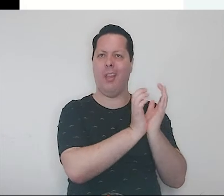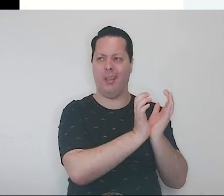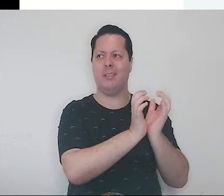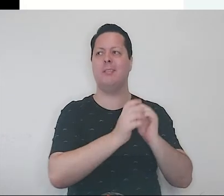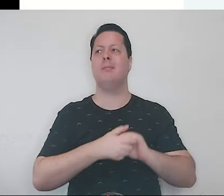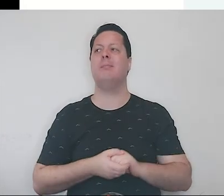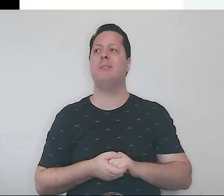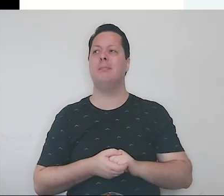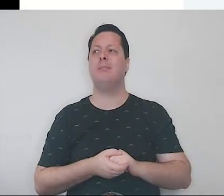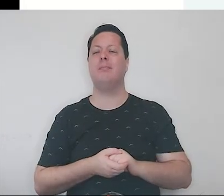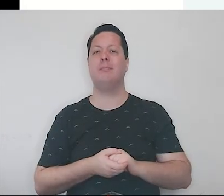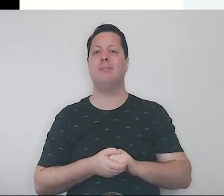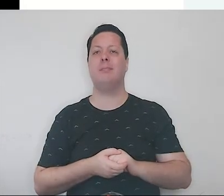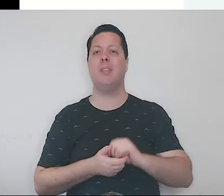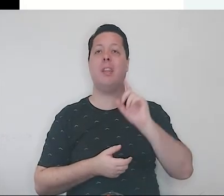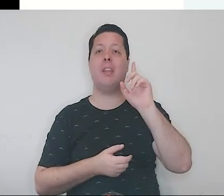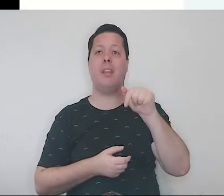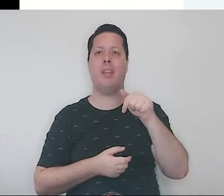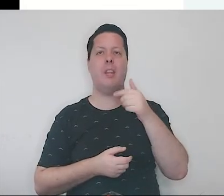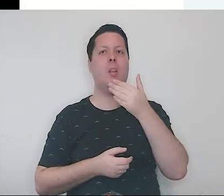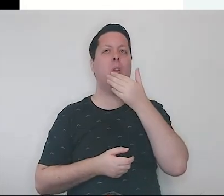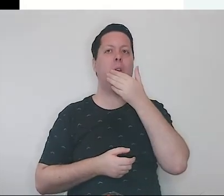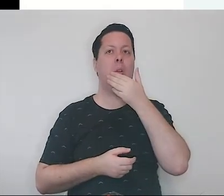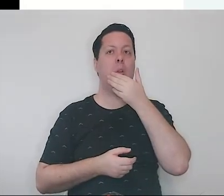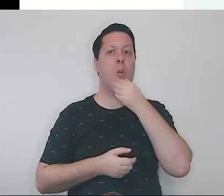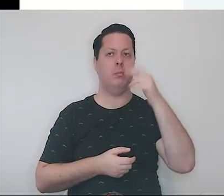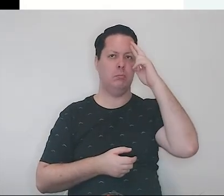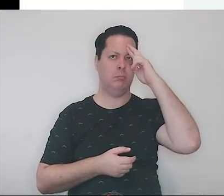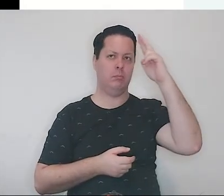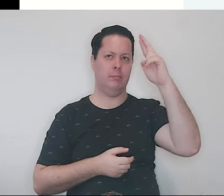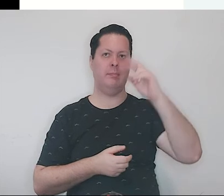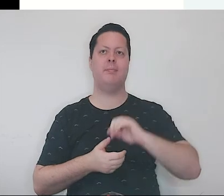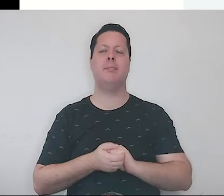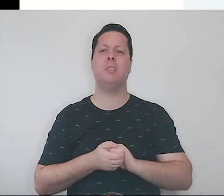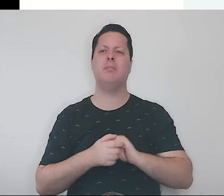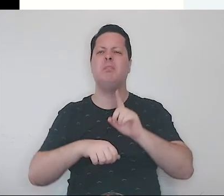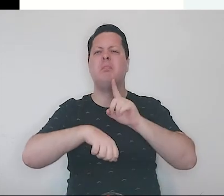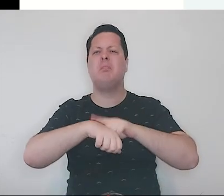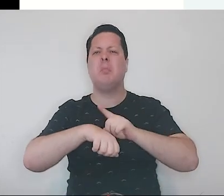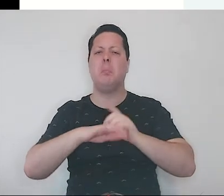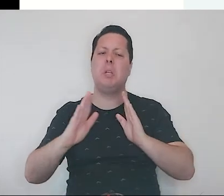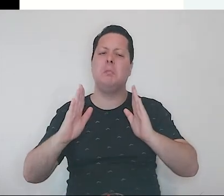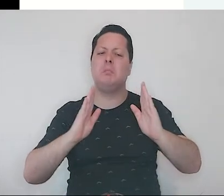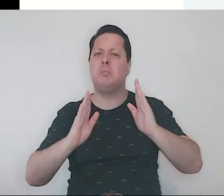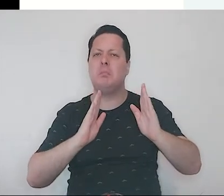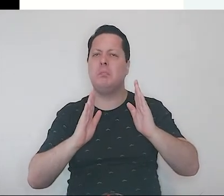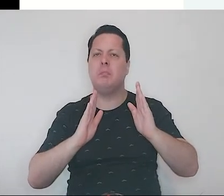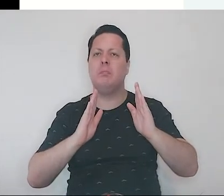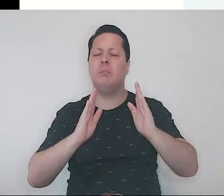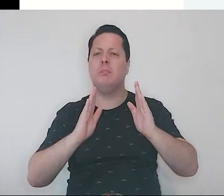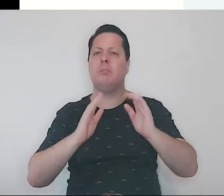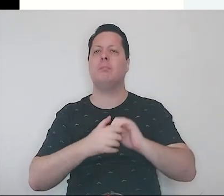E fujibara no otoshishito, que é o senhor feudal. O período, dentro dessa